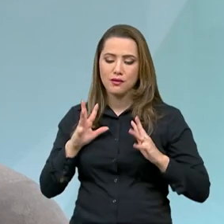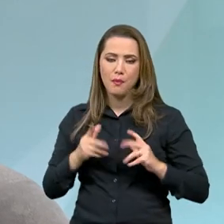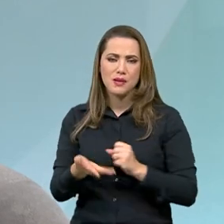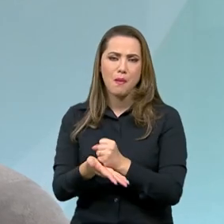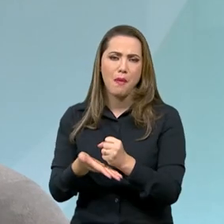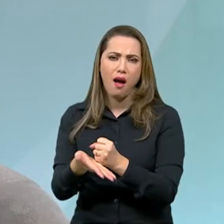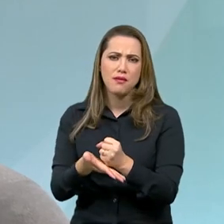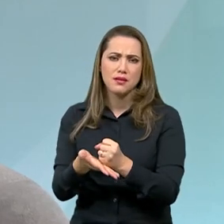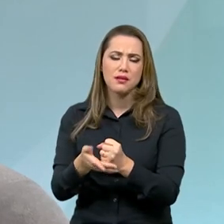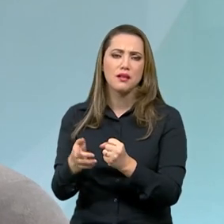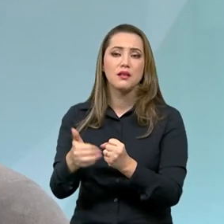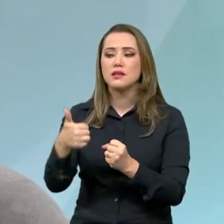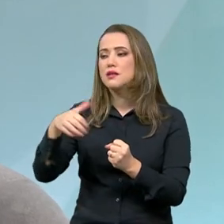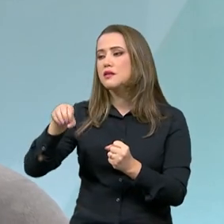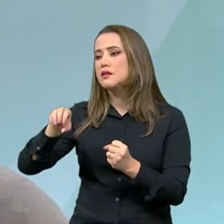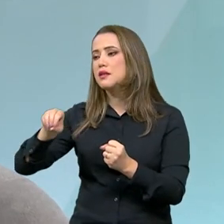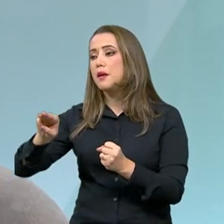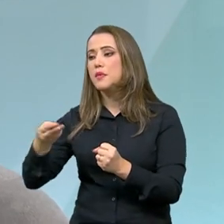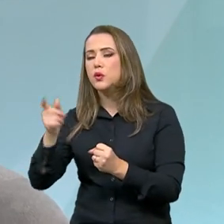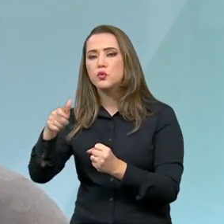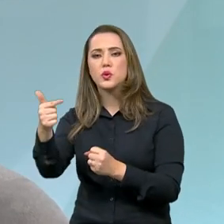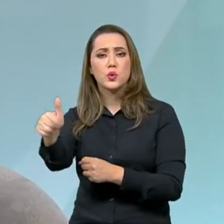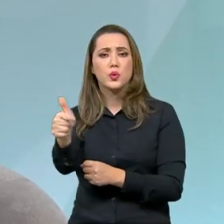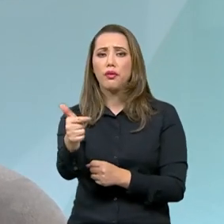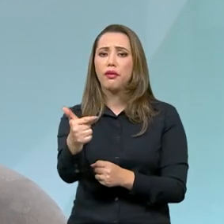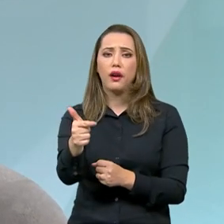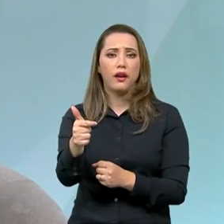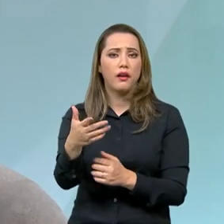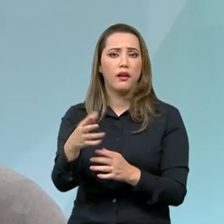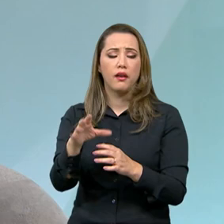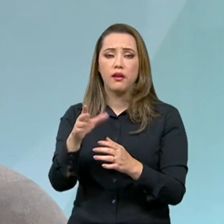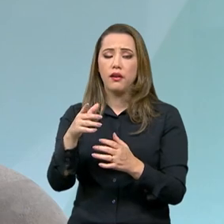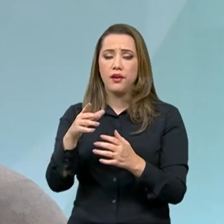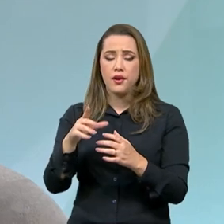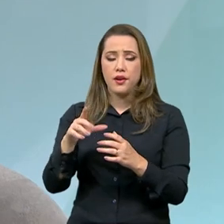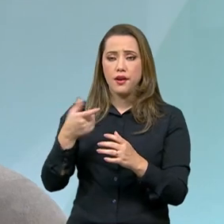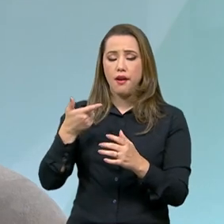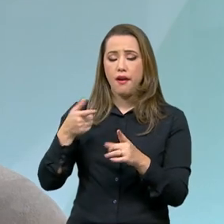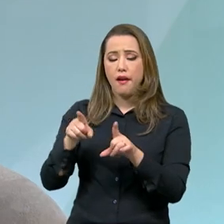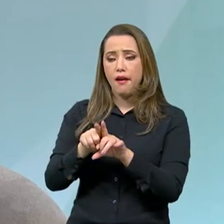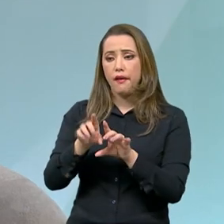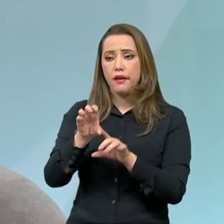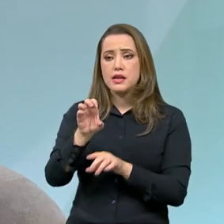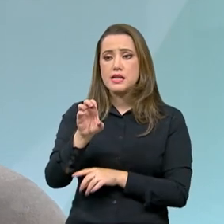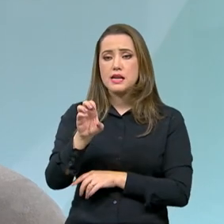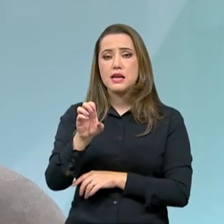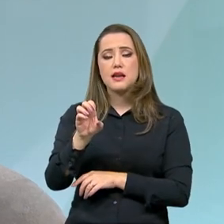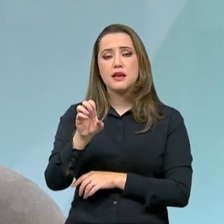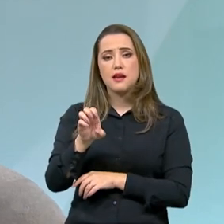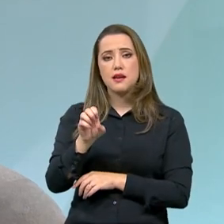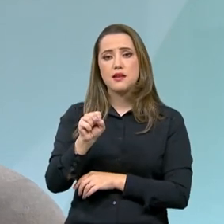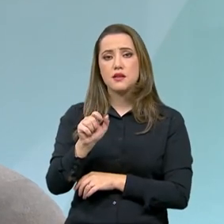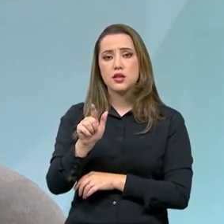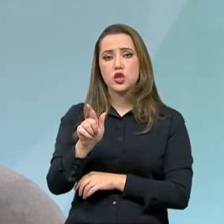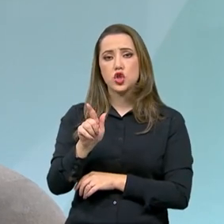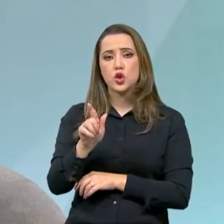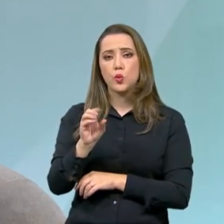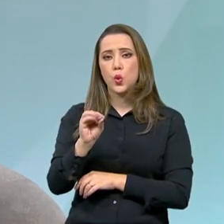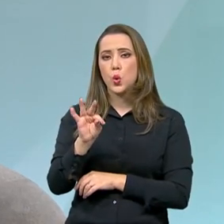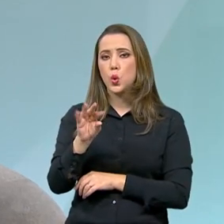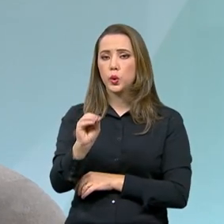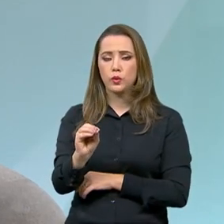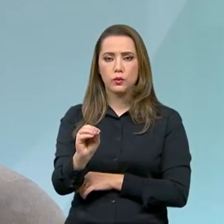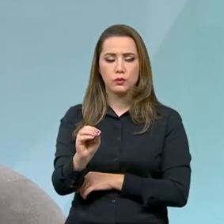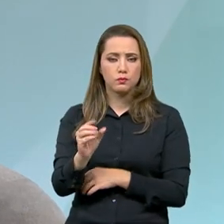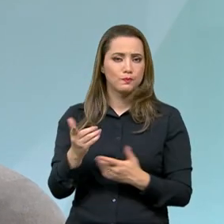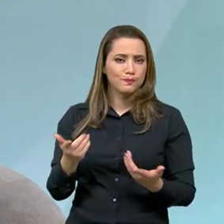são 100 milhões de pessoas sem tratamento de esgoto, 35 milhões sem abastecimento de água e 3 mil lixões a céu aberto. Para resolver isso, a gente